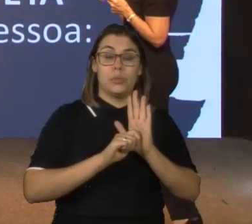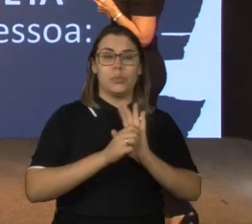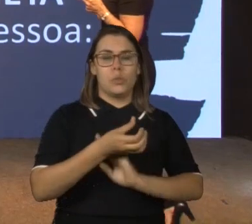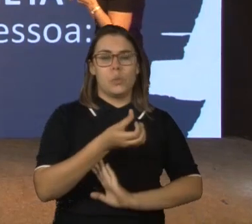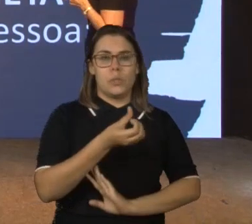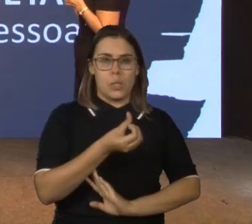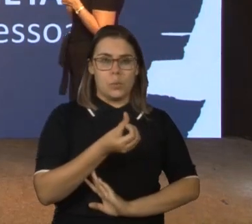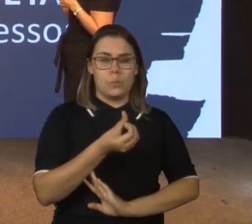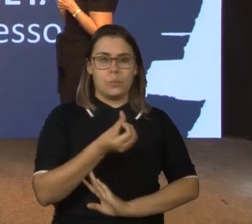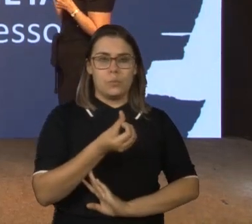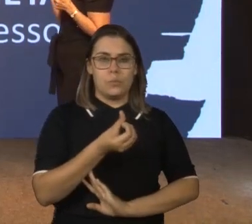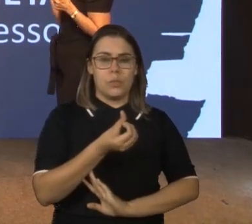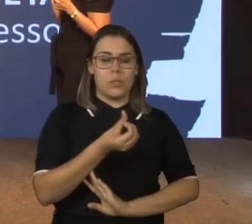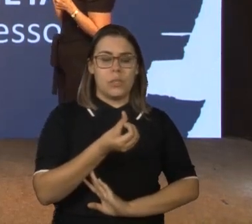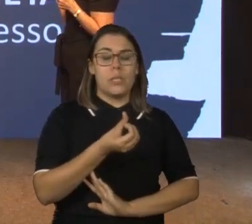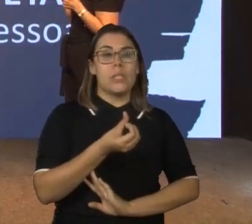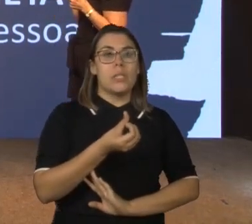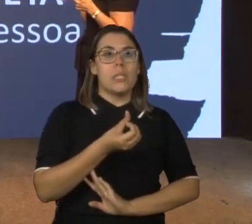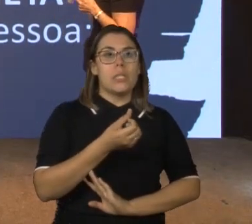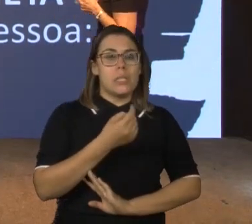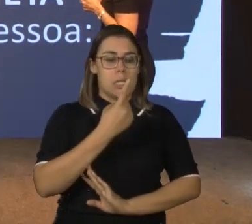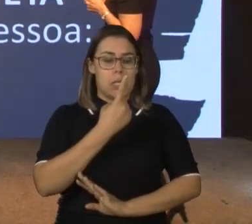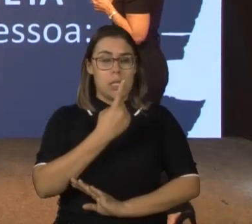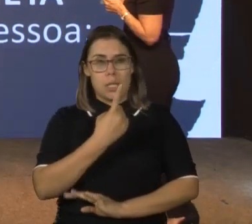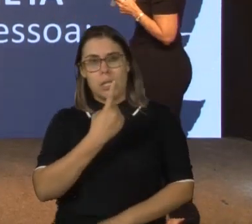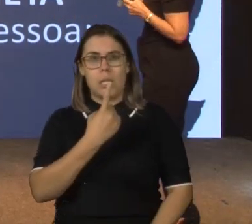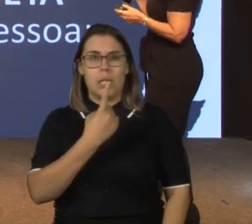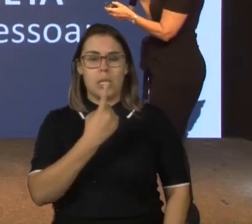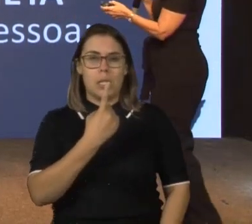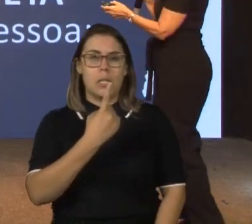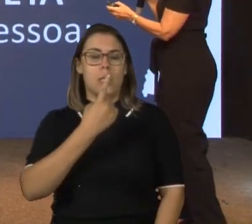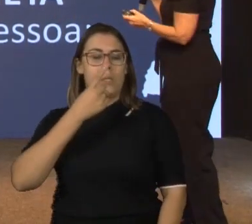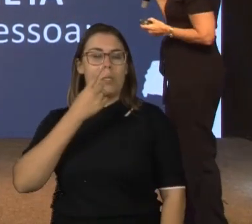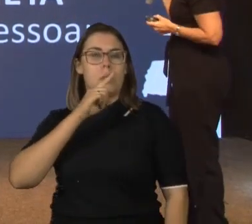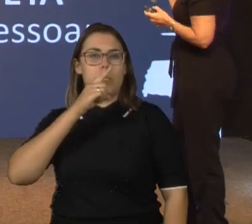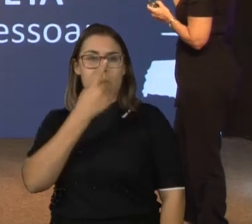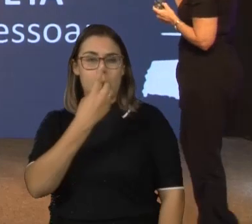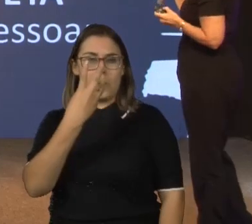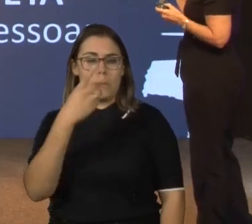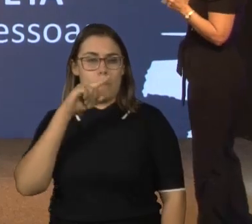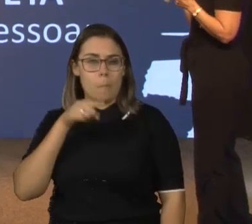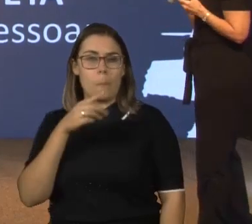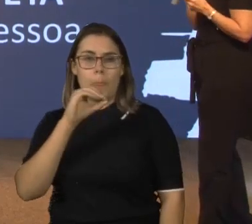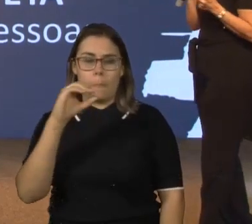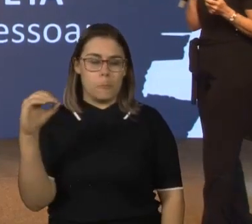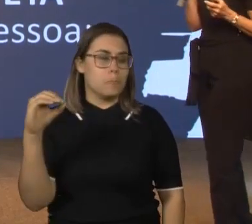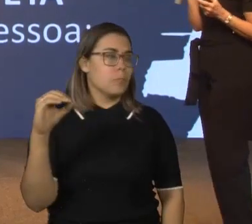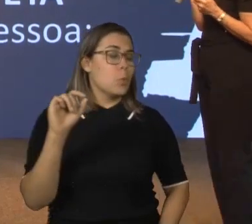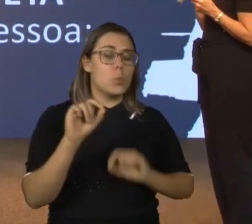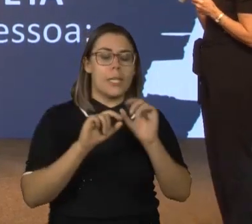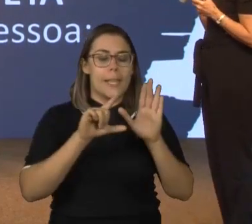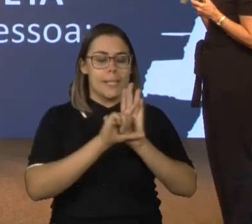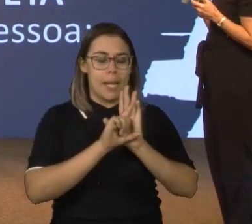.146, de 6 de julho de 2015. E o que tem nessa lei? Vou pegar só